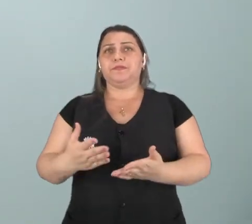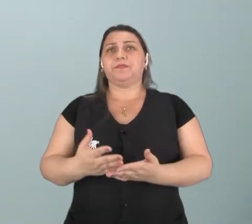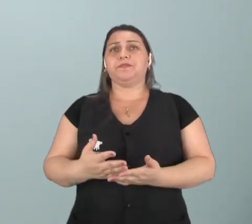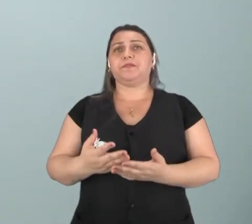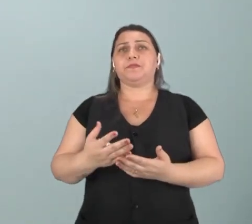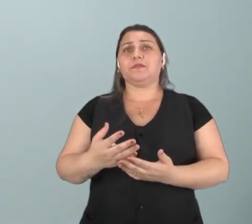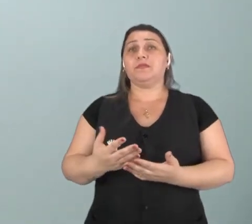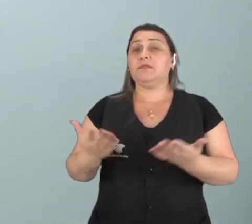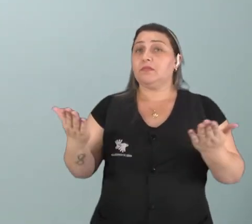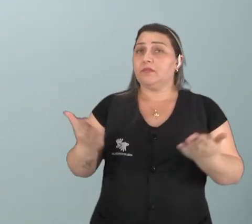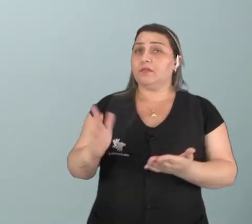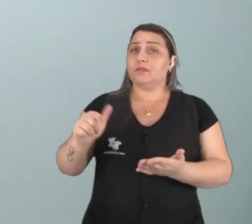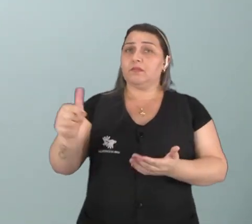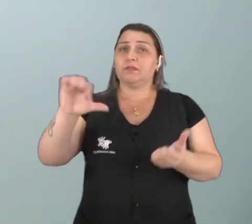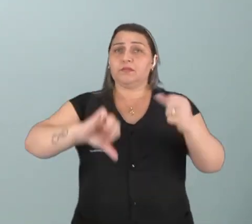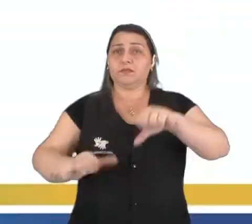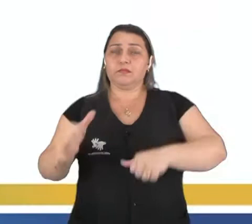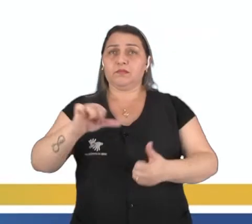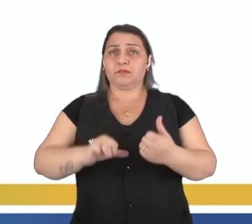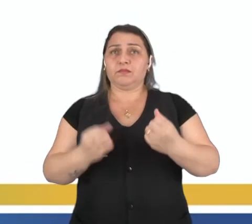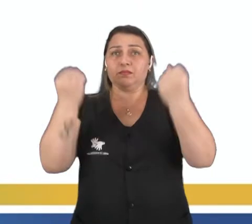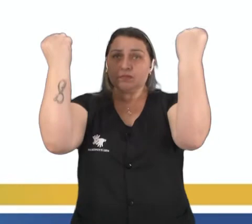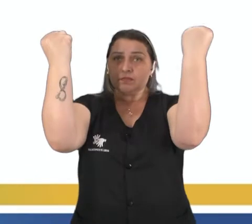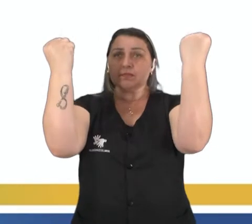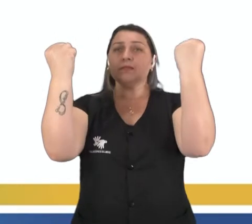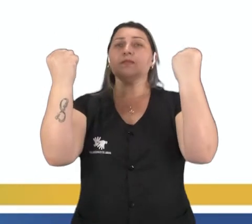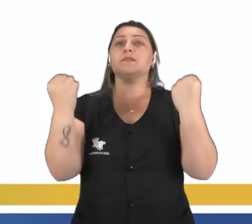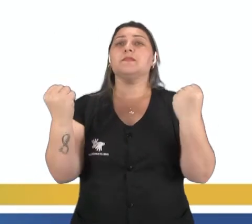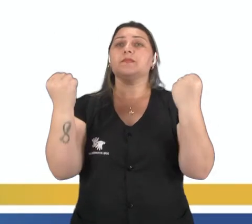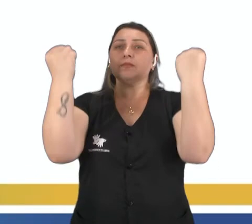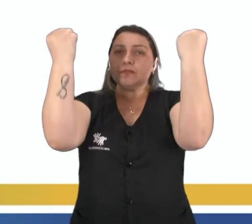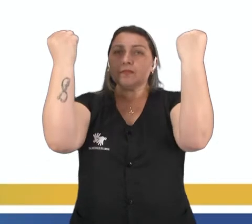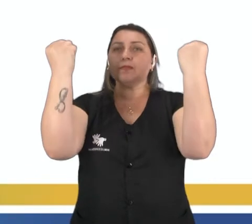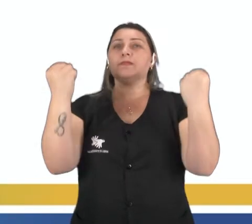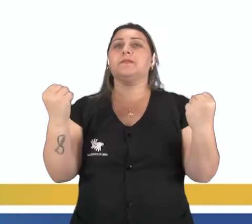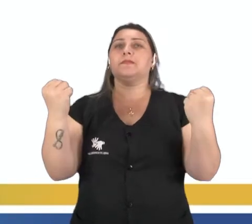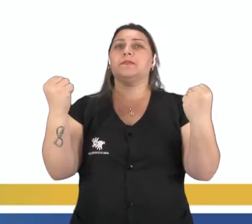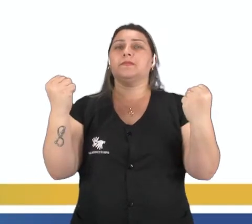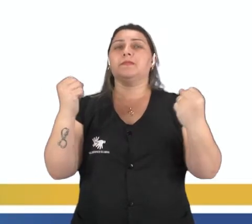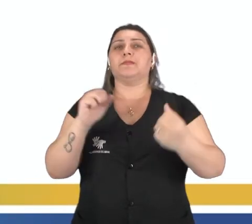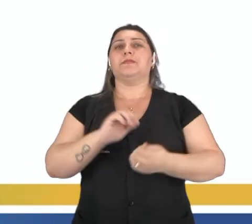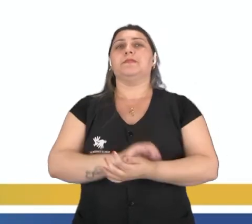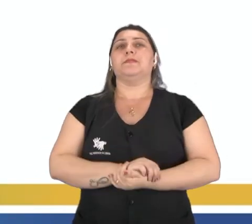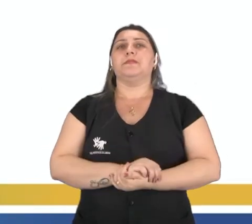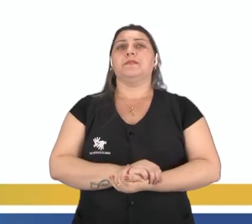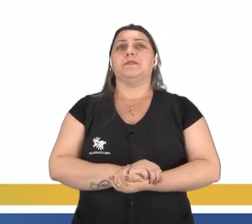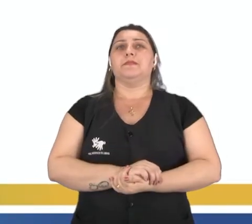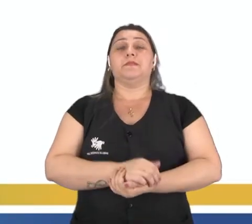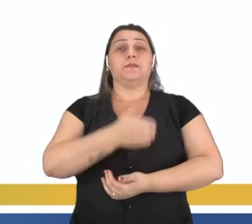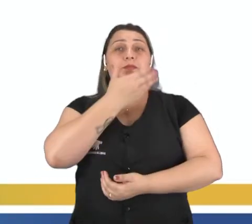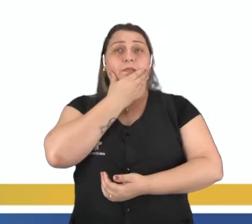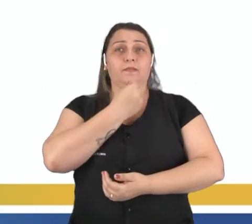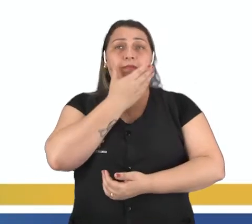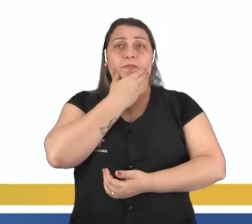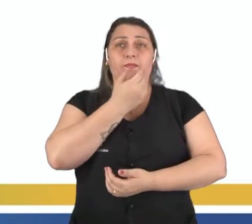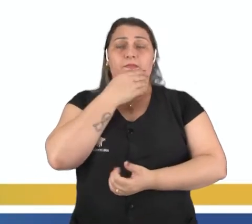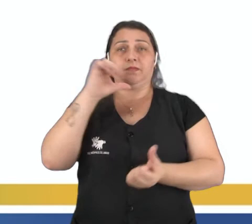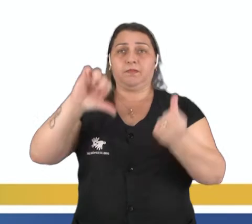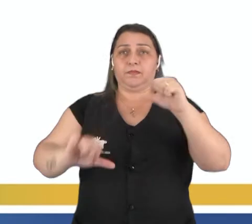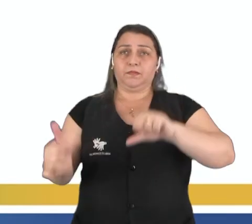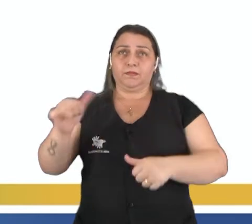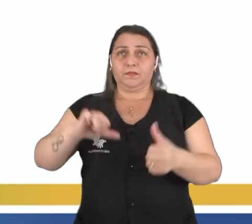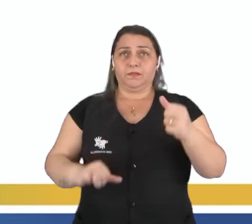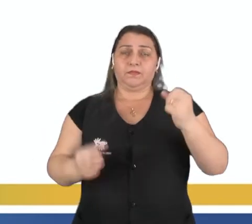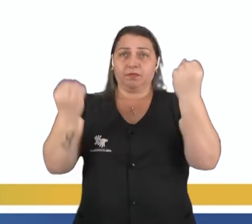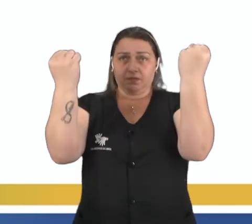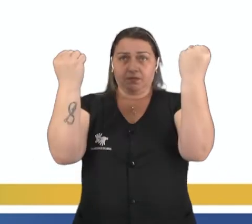gente vai ver agora um outro teste O teste é puxado em suspensão de barra Para os homens, o avaliado deve